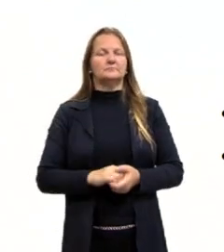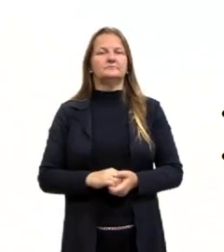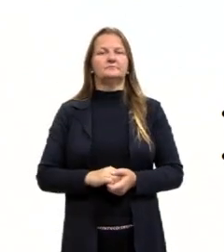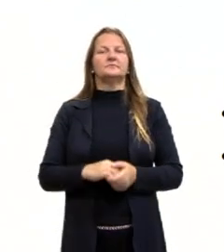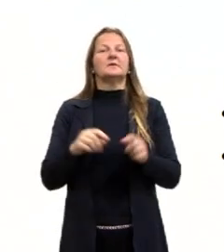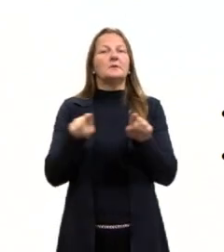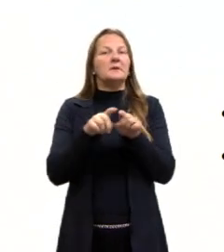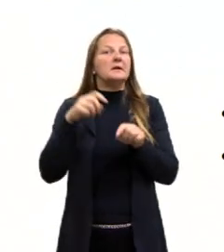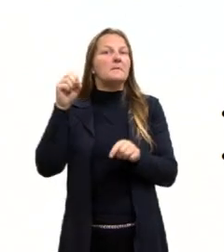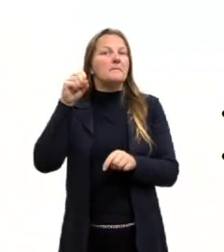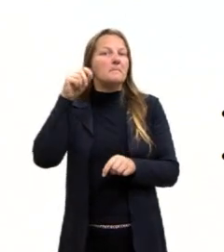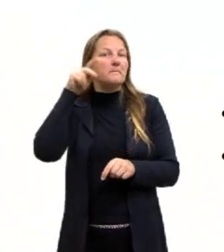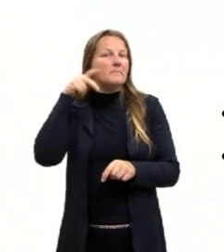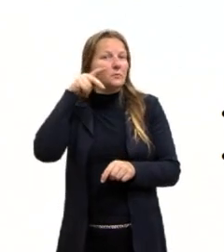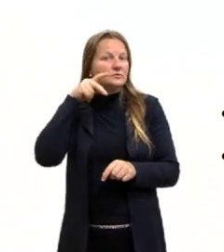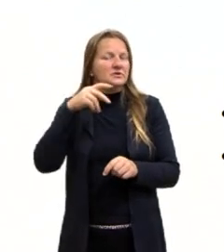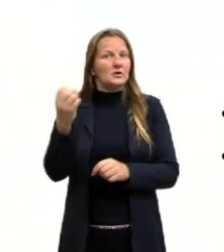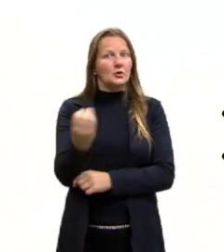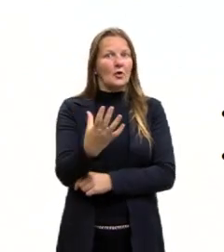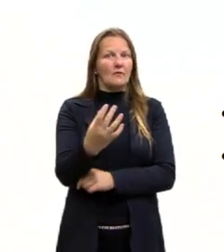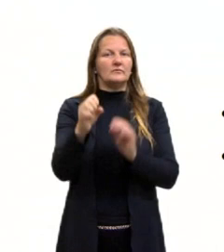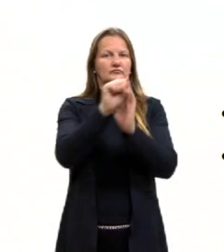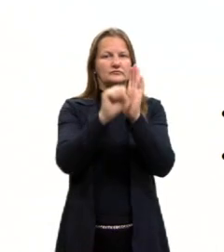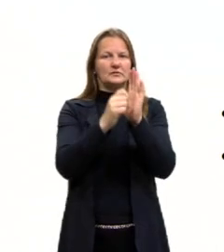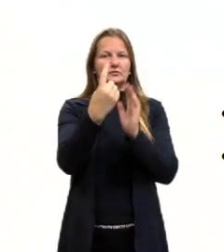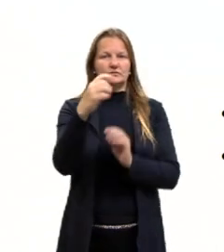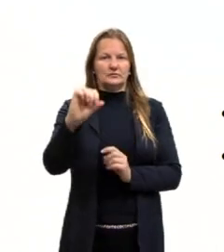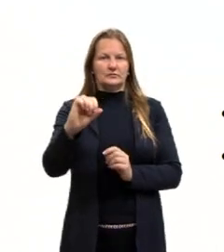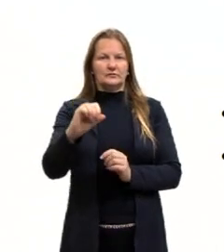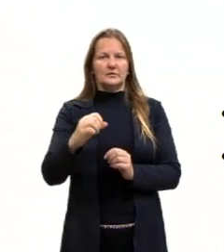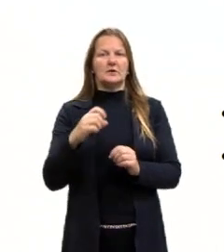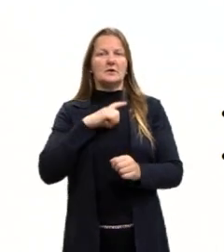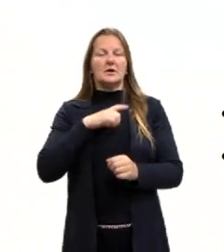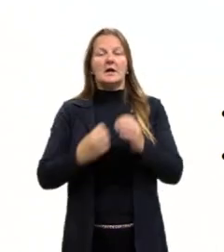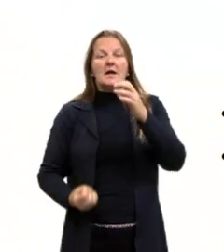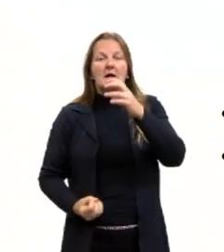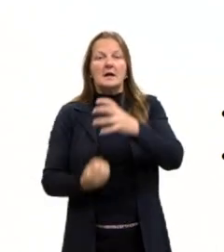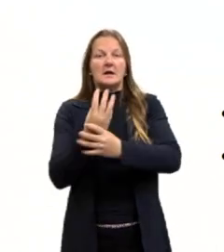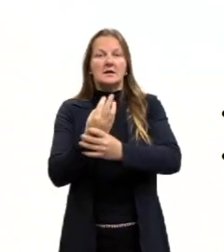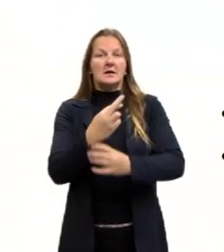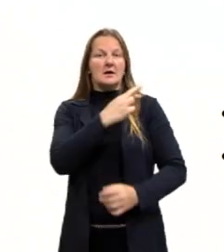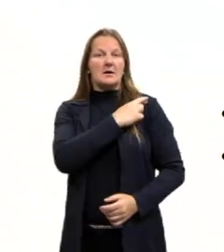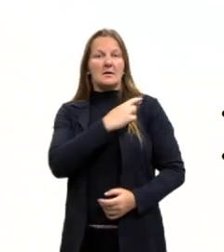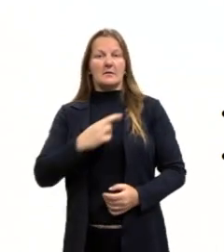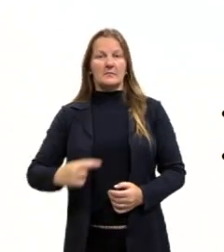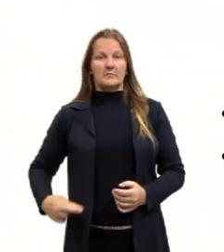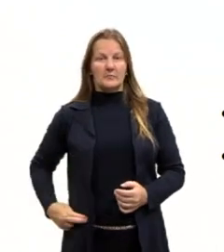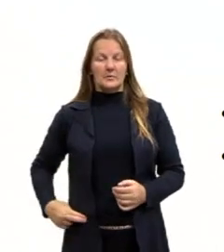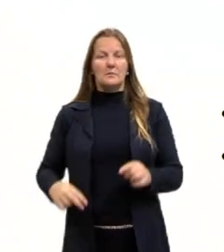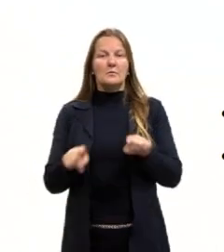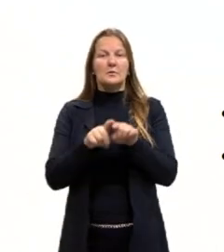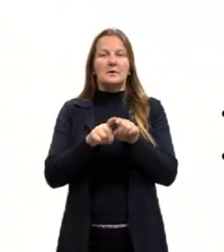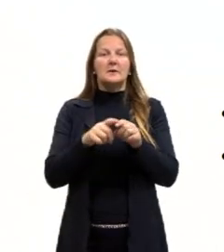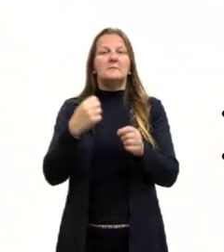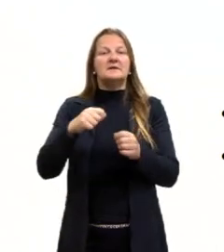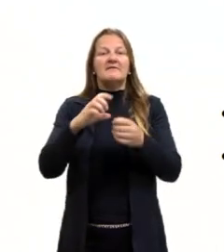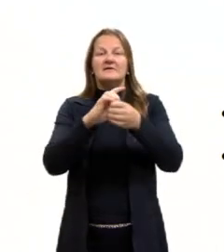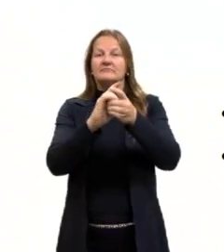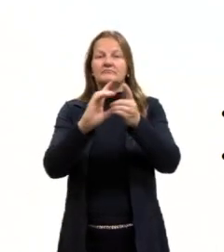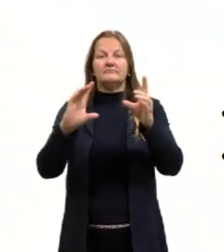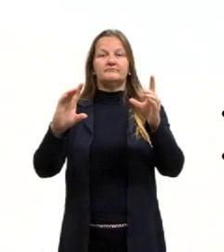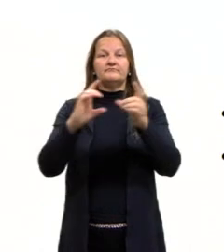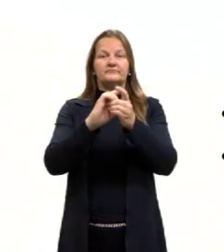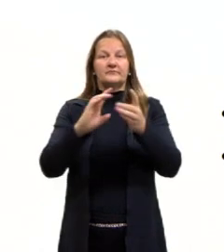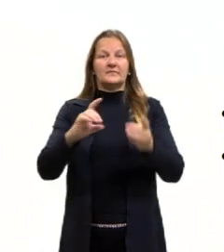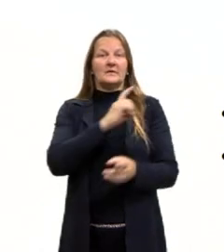XIX, que vai estar marcado, então, pelo surgimento de repúblicas que pretendem ser democráticas. A gente sabe